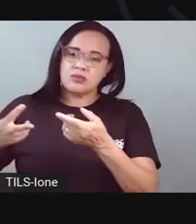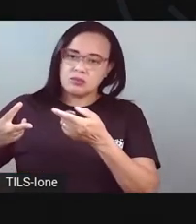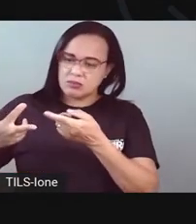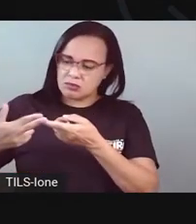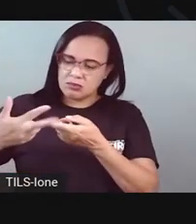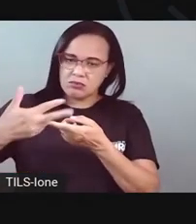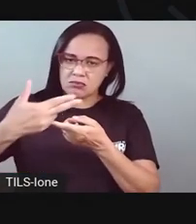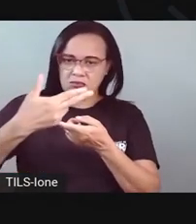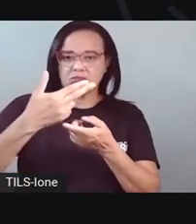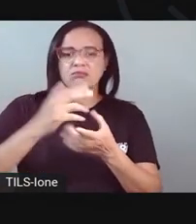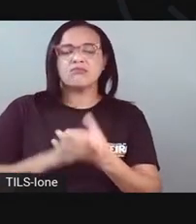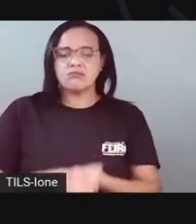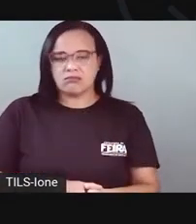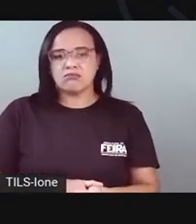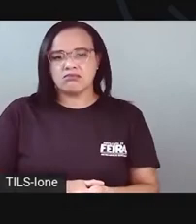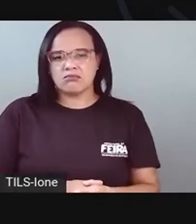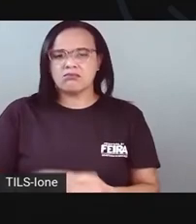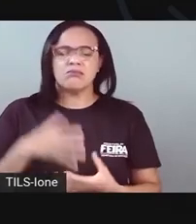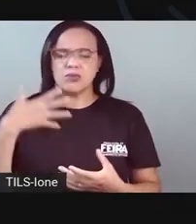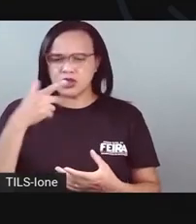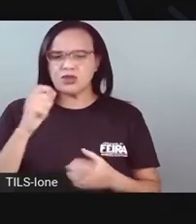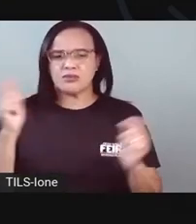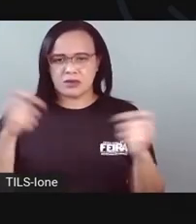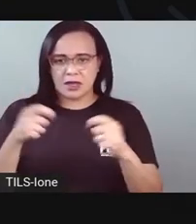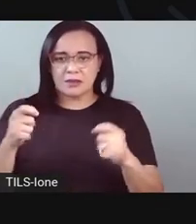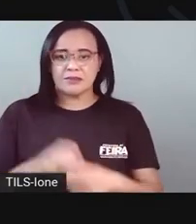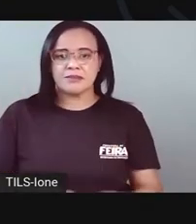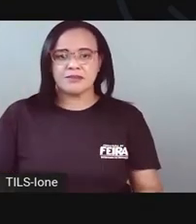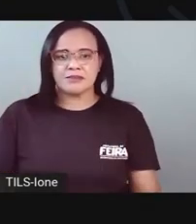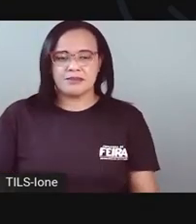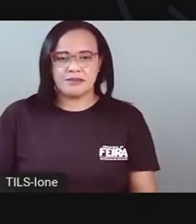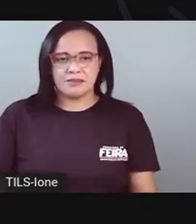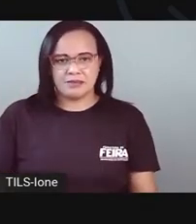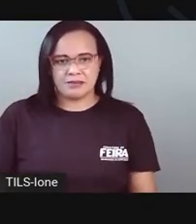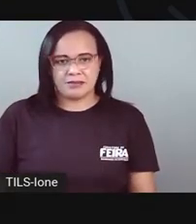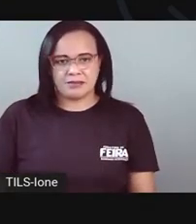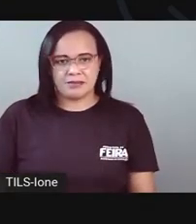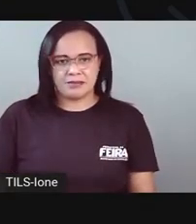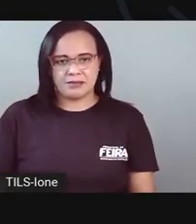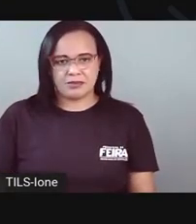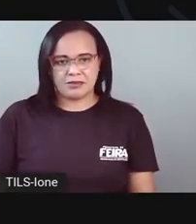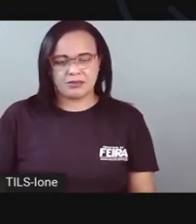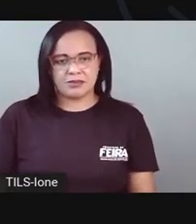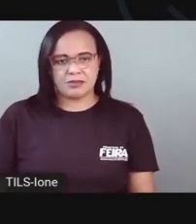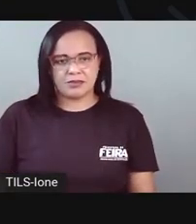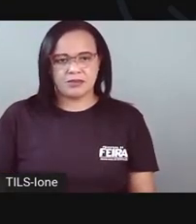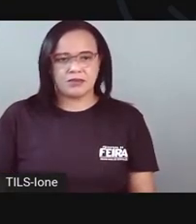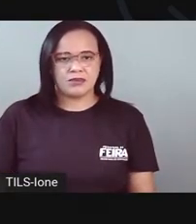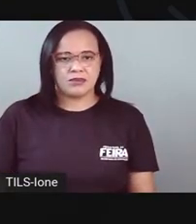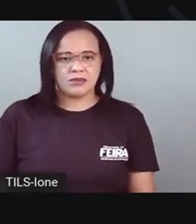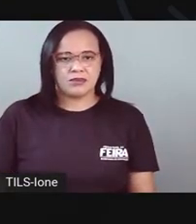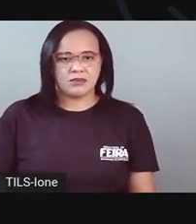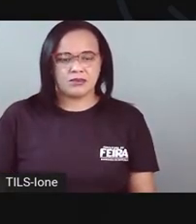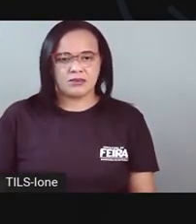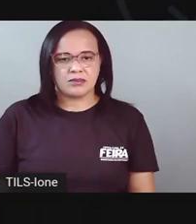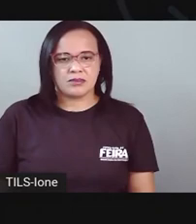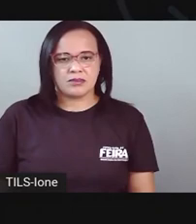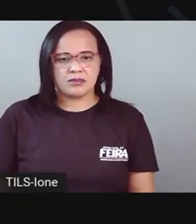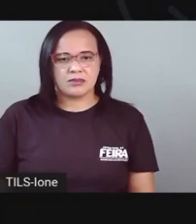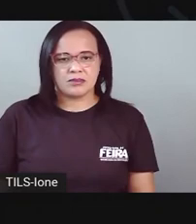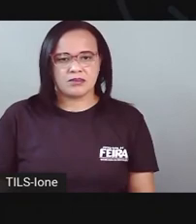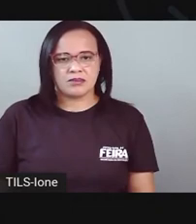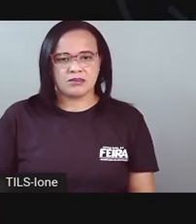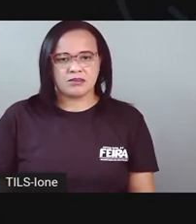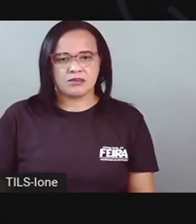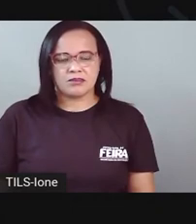uma emendazinha pra ficar bem bonitinho. Vou usar esse aqui, que foi uma sobra de uma outra atividade nossa. Coloco um pedaço de um lado,